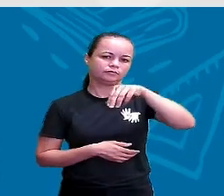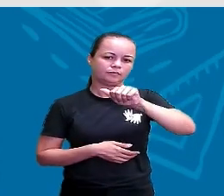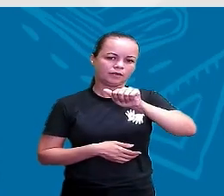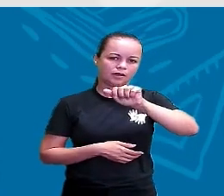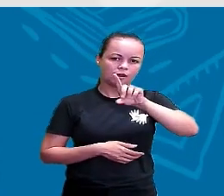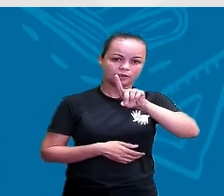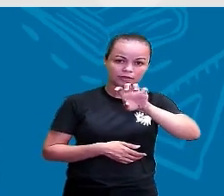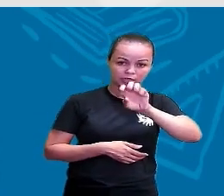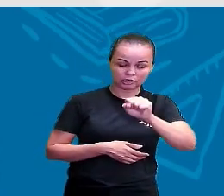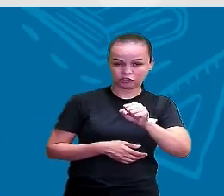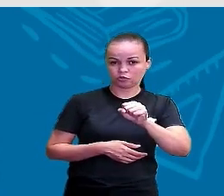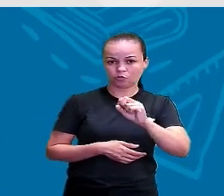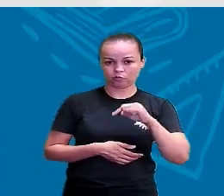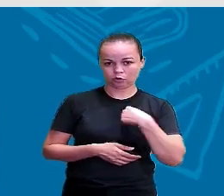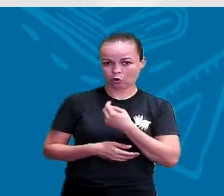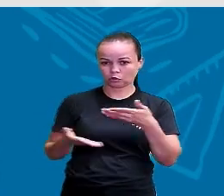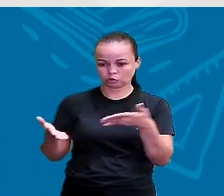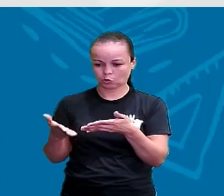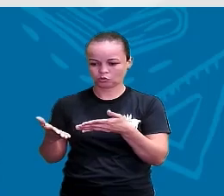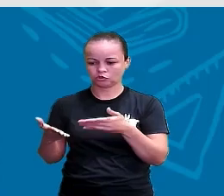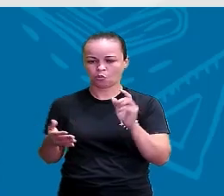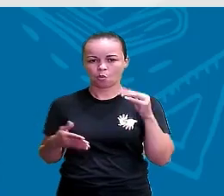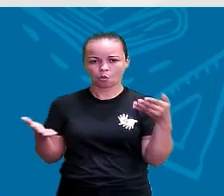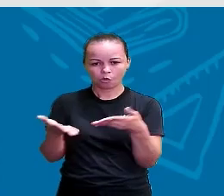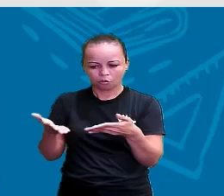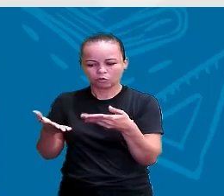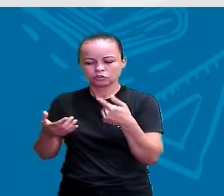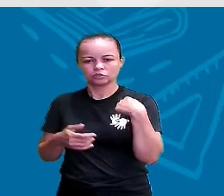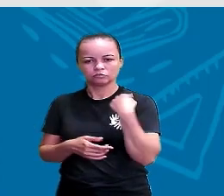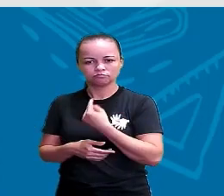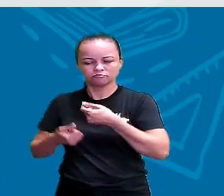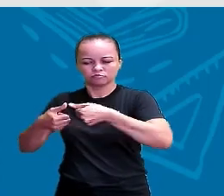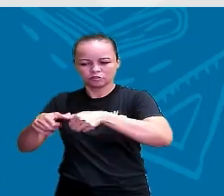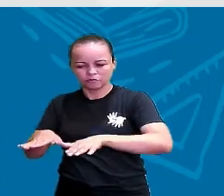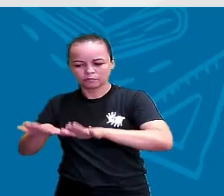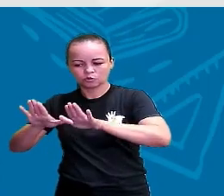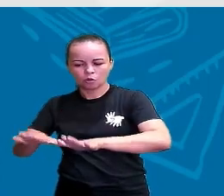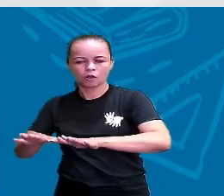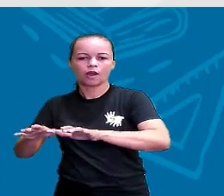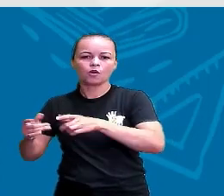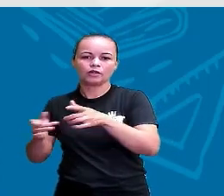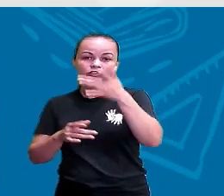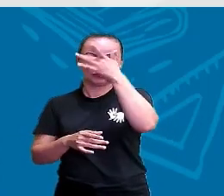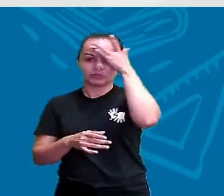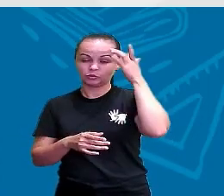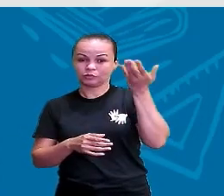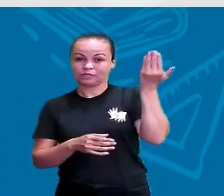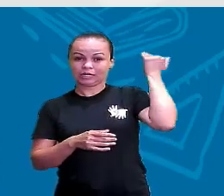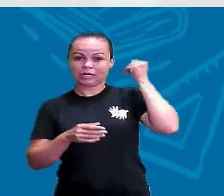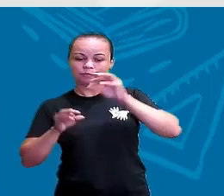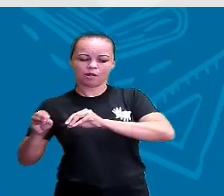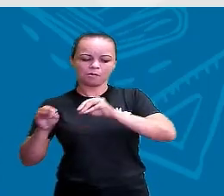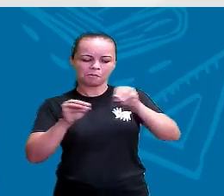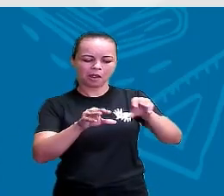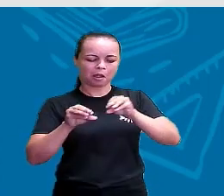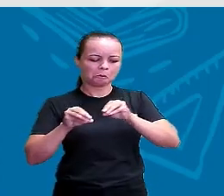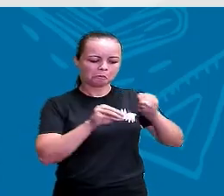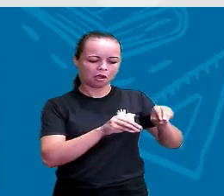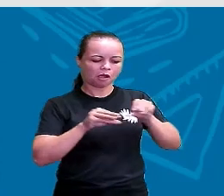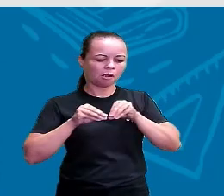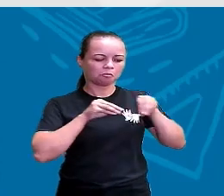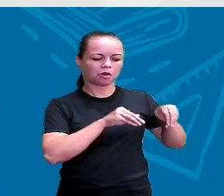certo? Eles precisavam buscar novos alimentos, novas caças, então eles começaram,